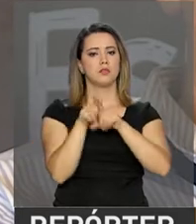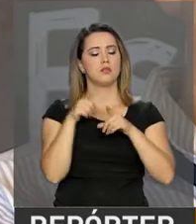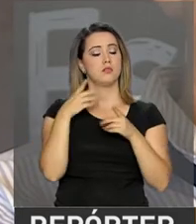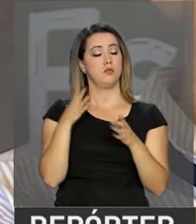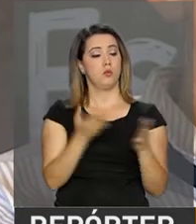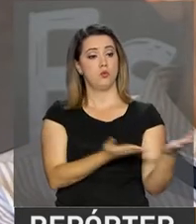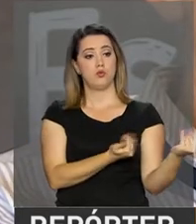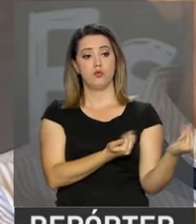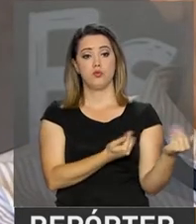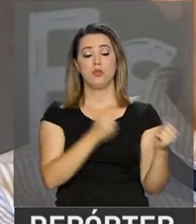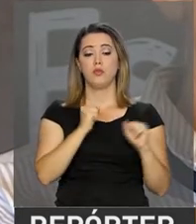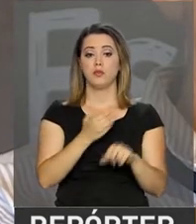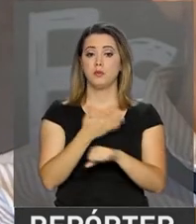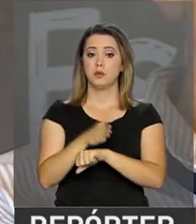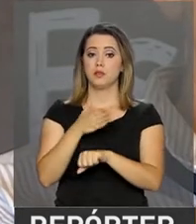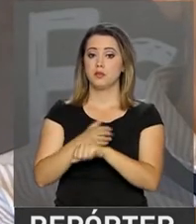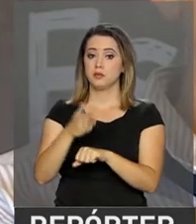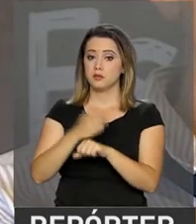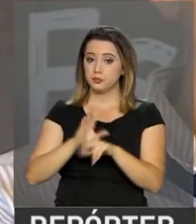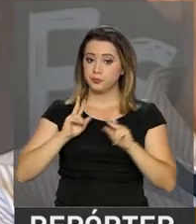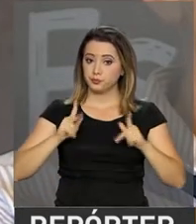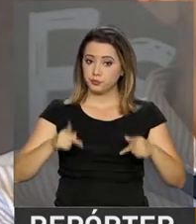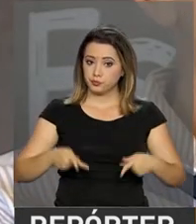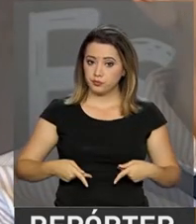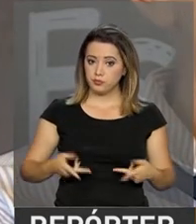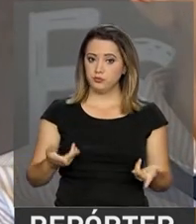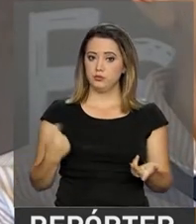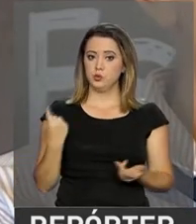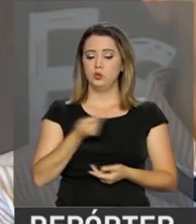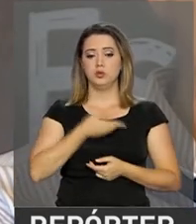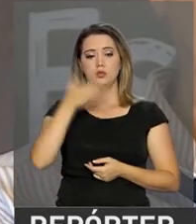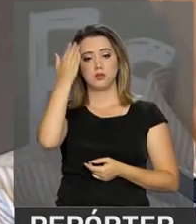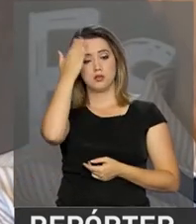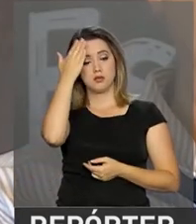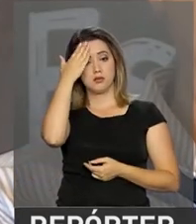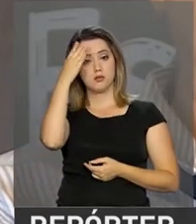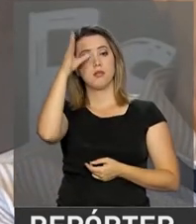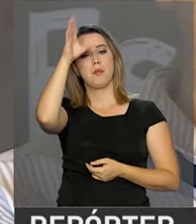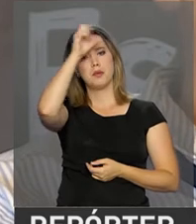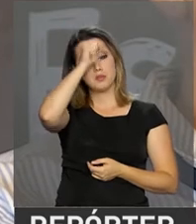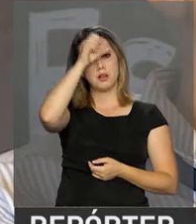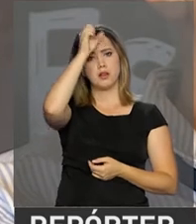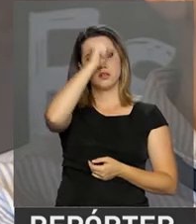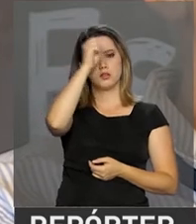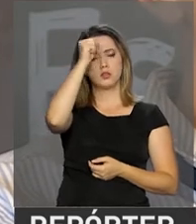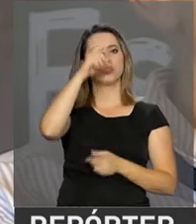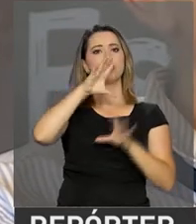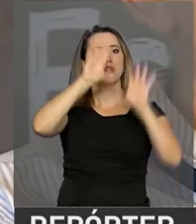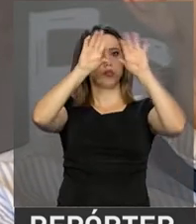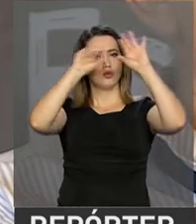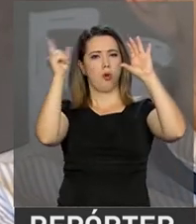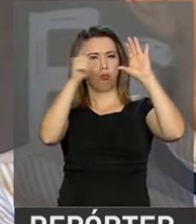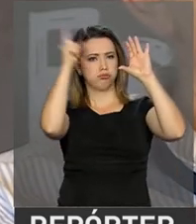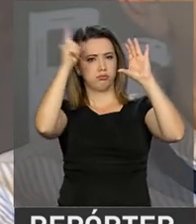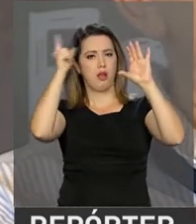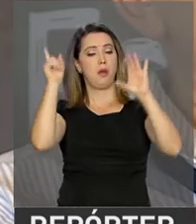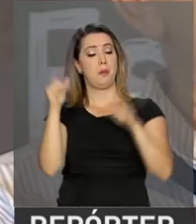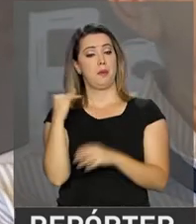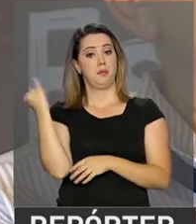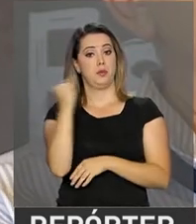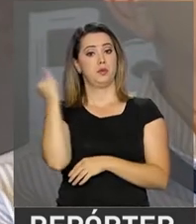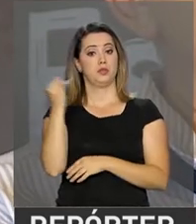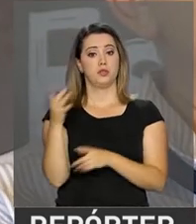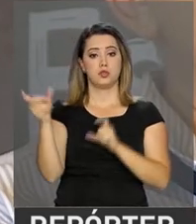e também com a capacitação de recursos humanos, e acredita que a astronomia é um excelente veículo para você atrair o